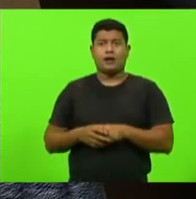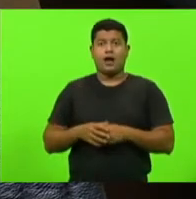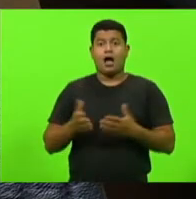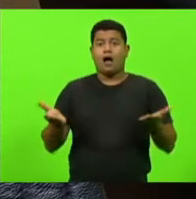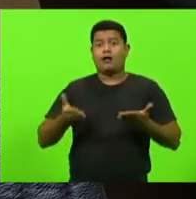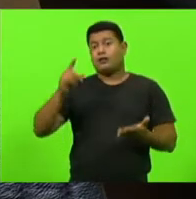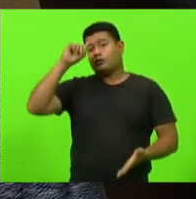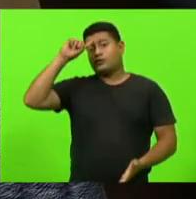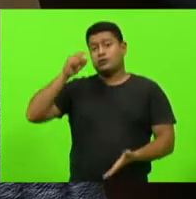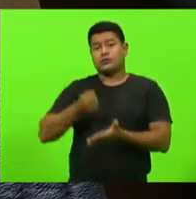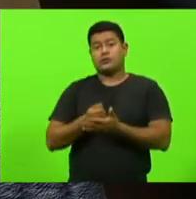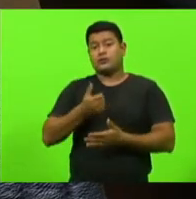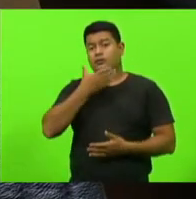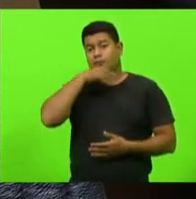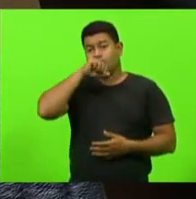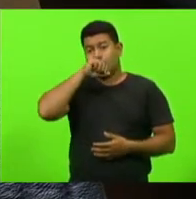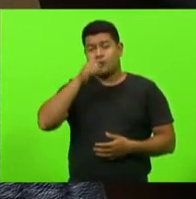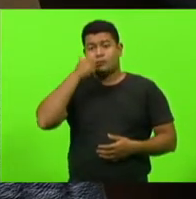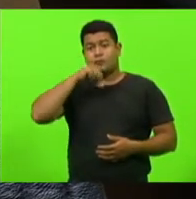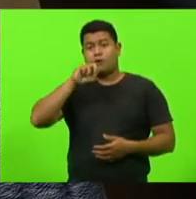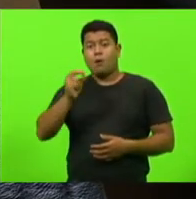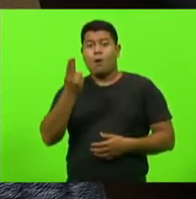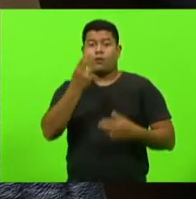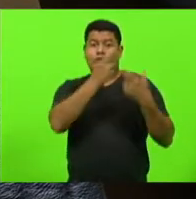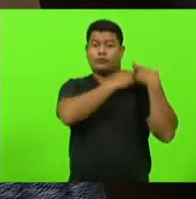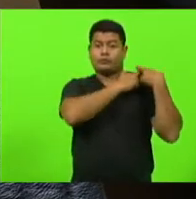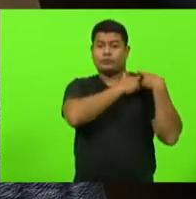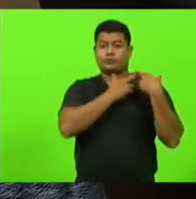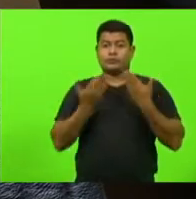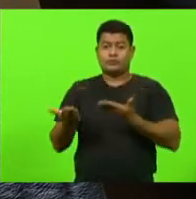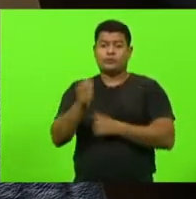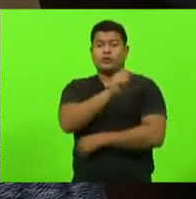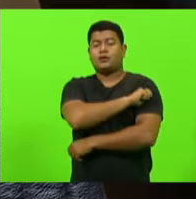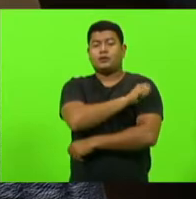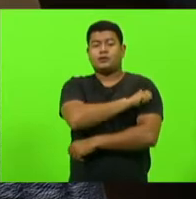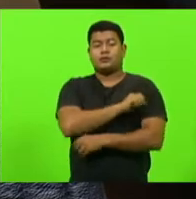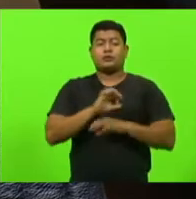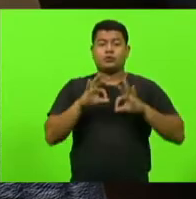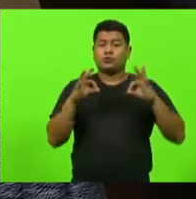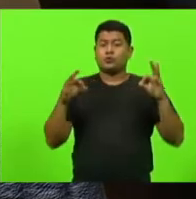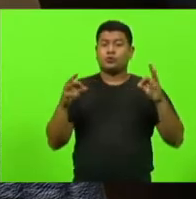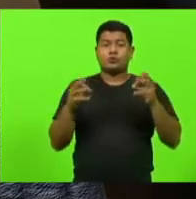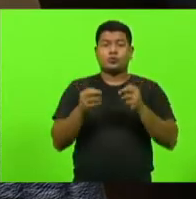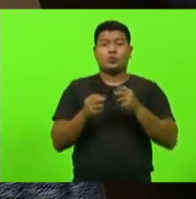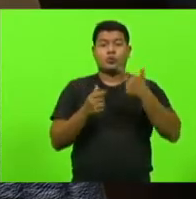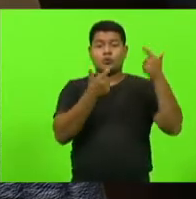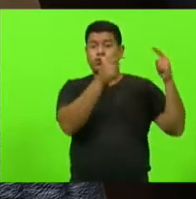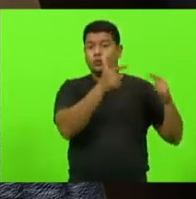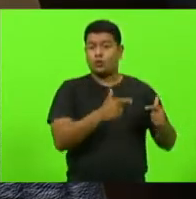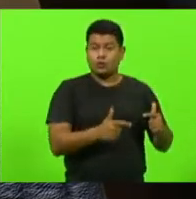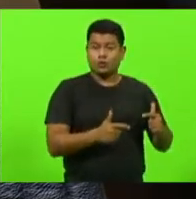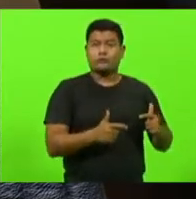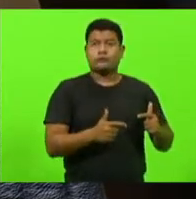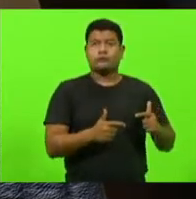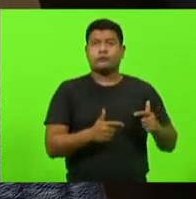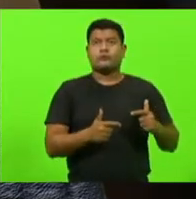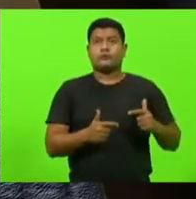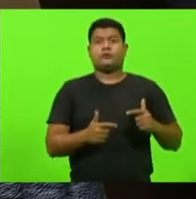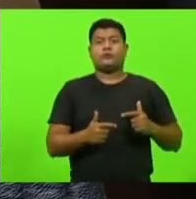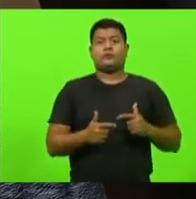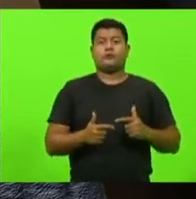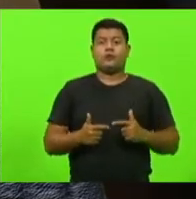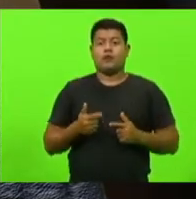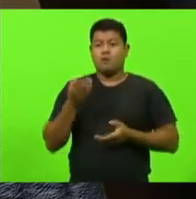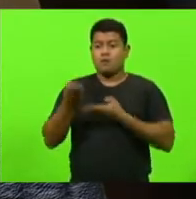pais ou dos responsáveis pelo estudante. Todos os demais, todos os demais cuidados